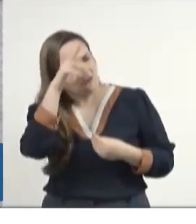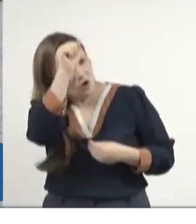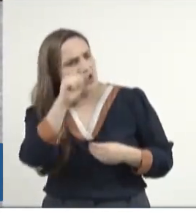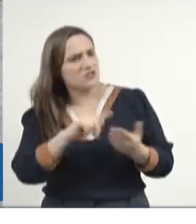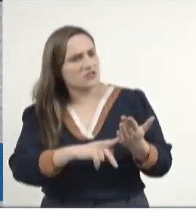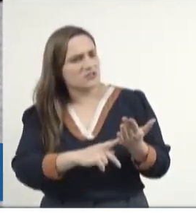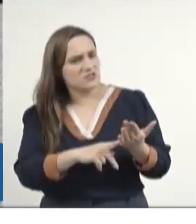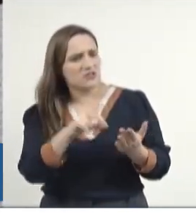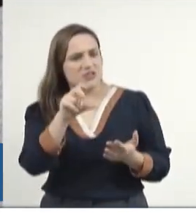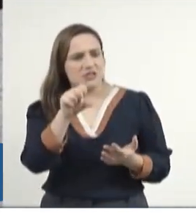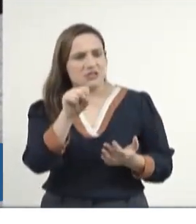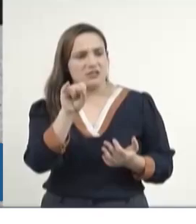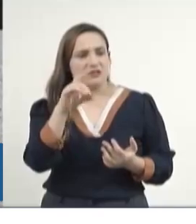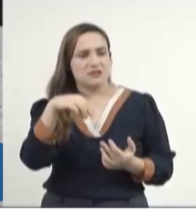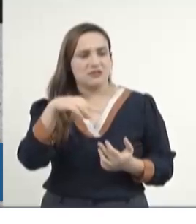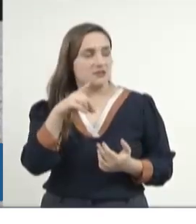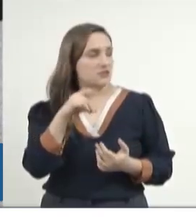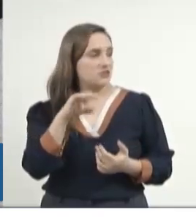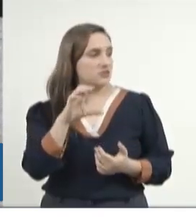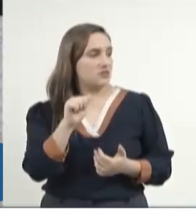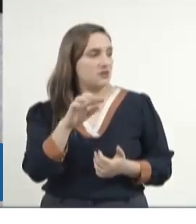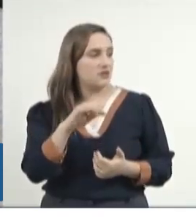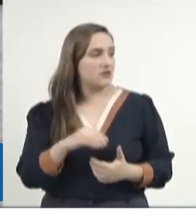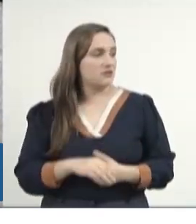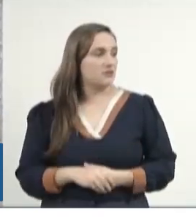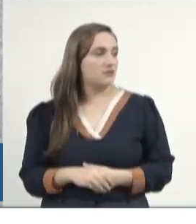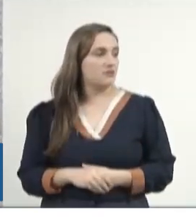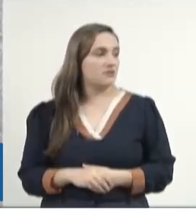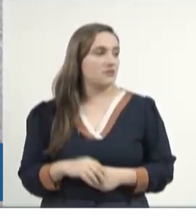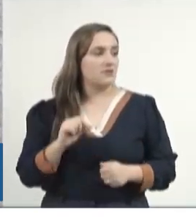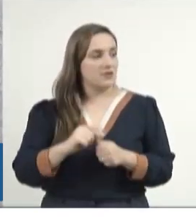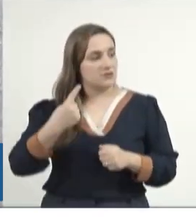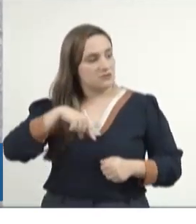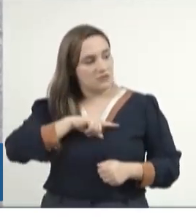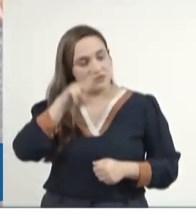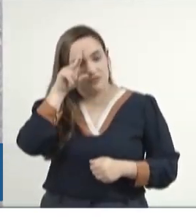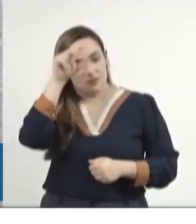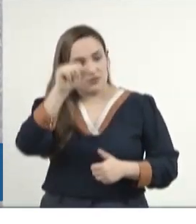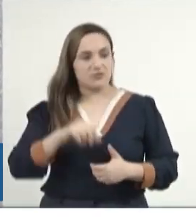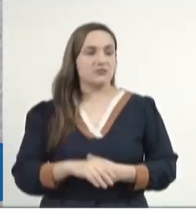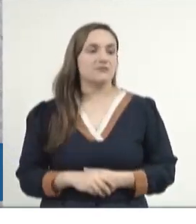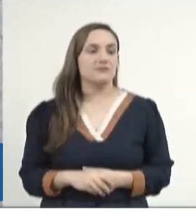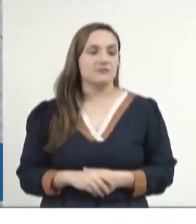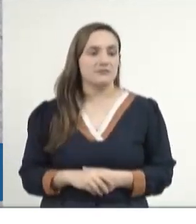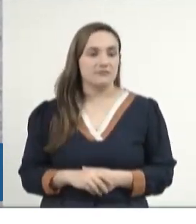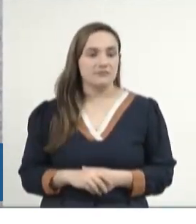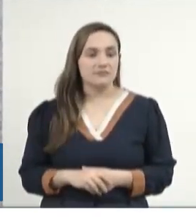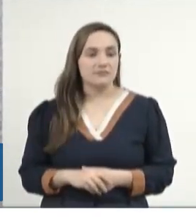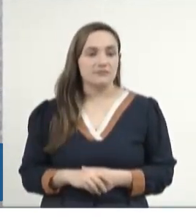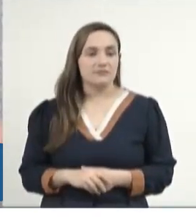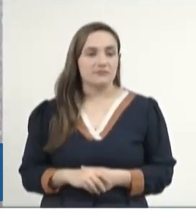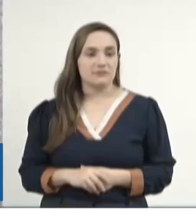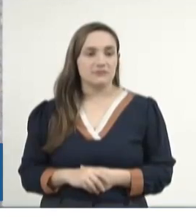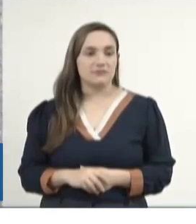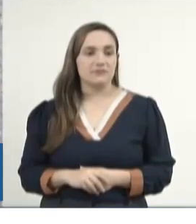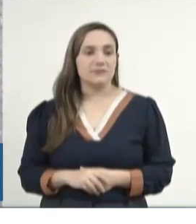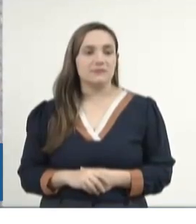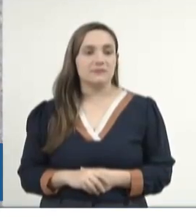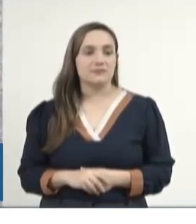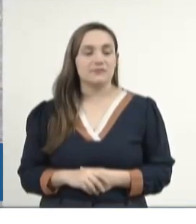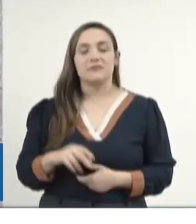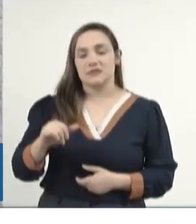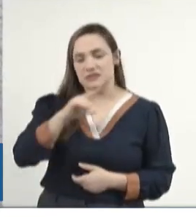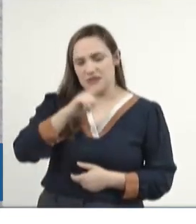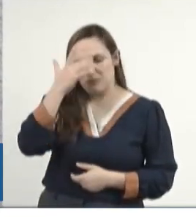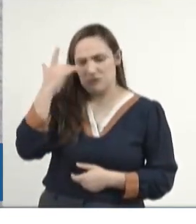faz respeitados. É o sindicato que nos defende quando a gente é atacado por pessoas que nos